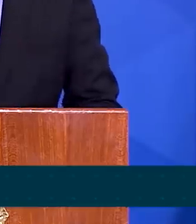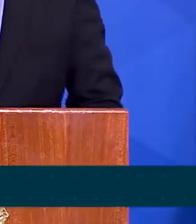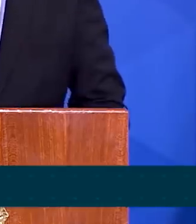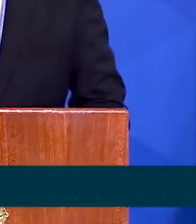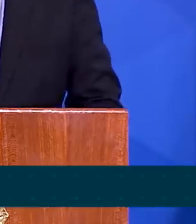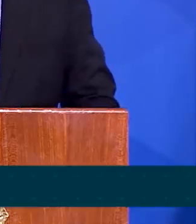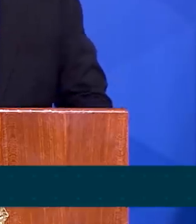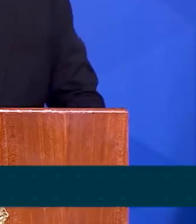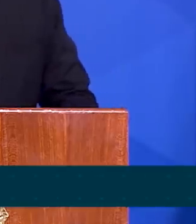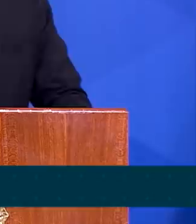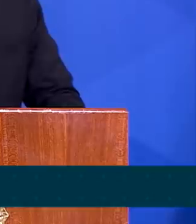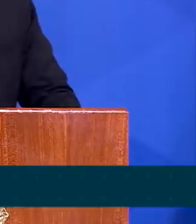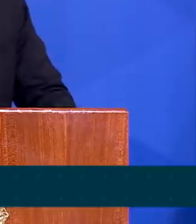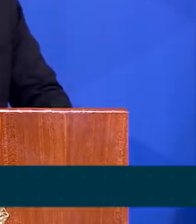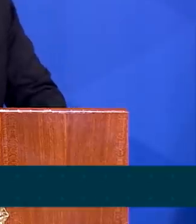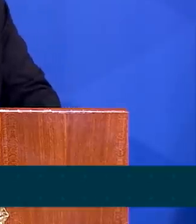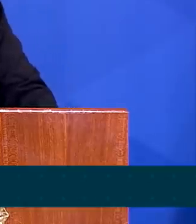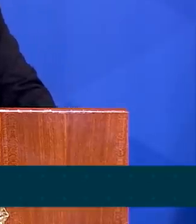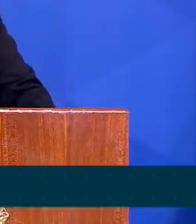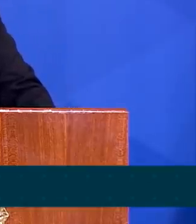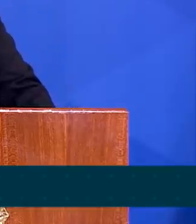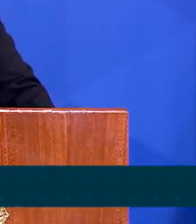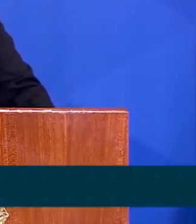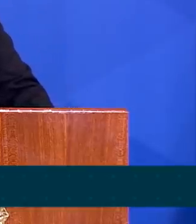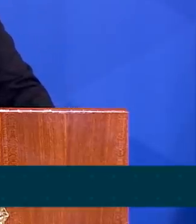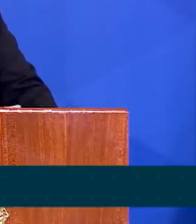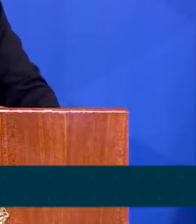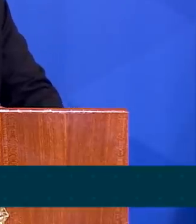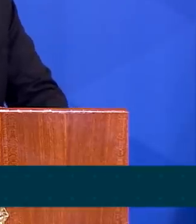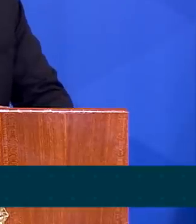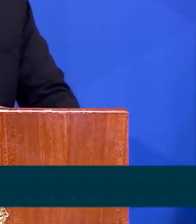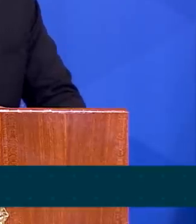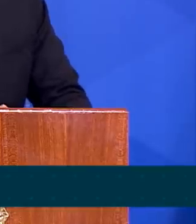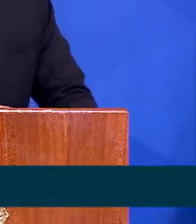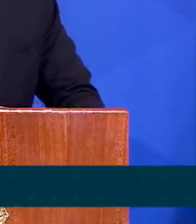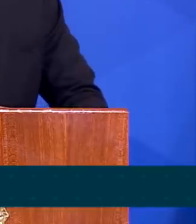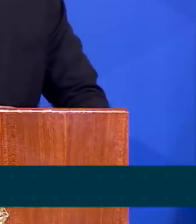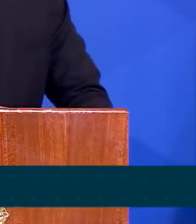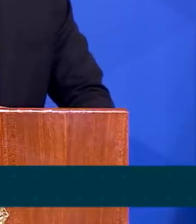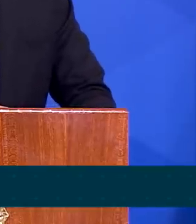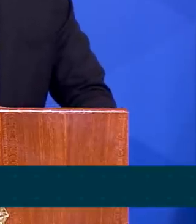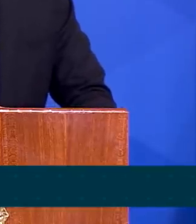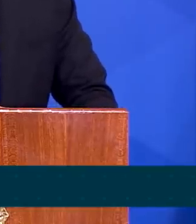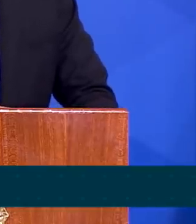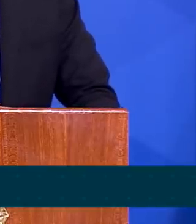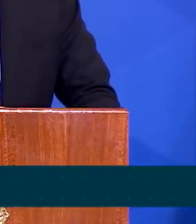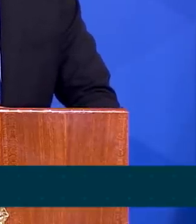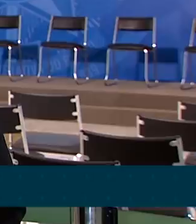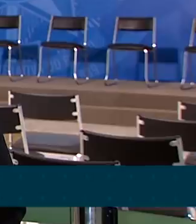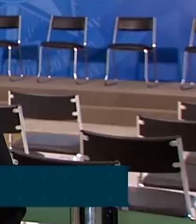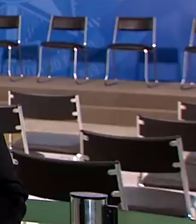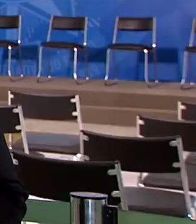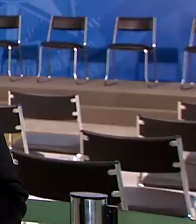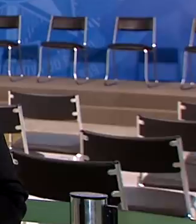aqui que estamos presentes sabemos que R 600 é muito pouco, mas para quem não tem nada, isso é muito.